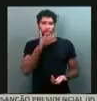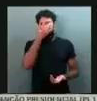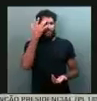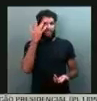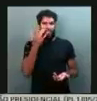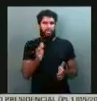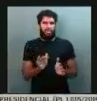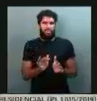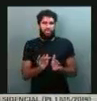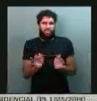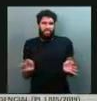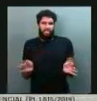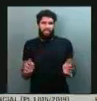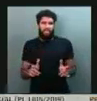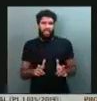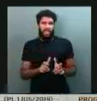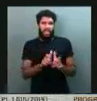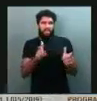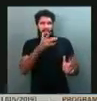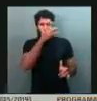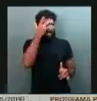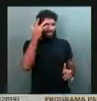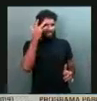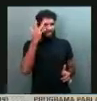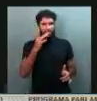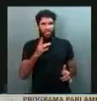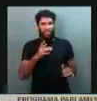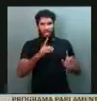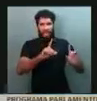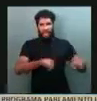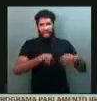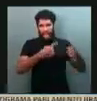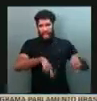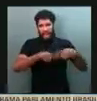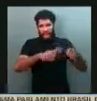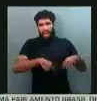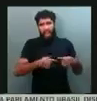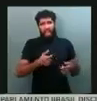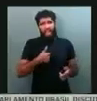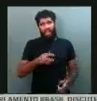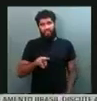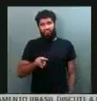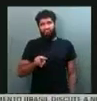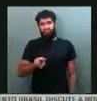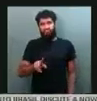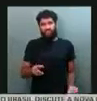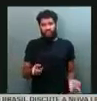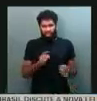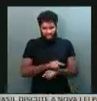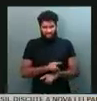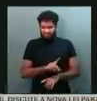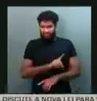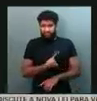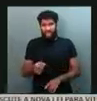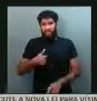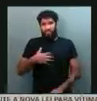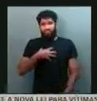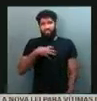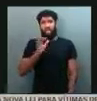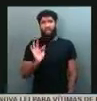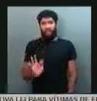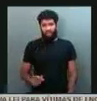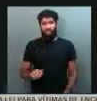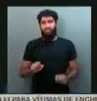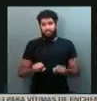ou a maioria me odeia, mas eu sou assim e não vou mudar e não estou nem aí. Eu estou muito feliz com essa audiência